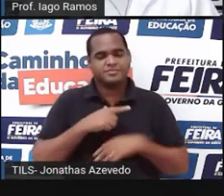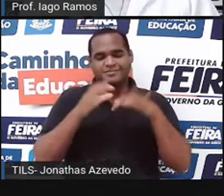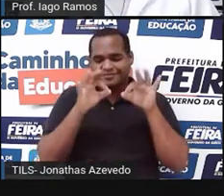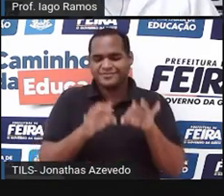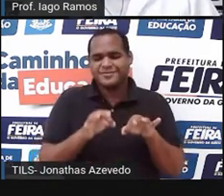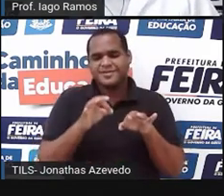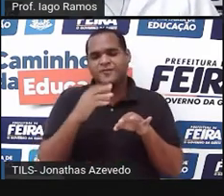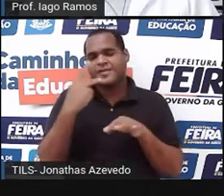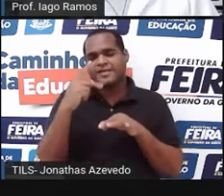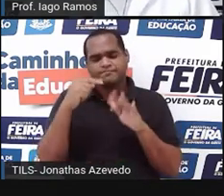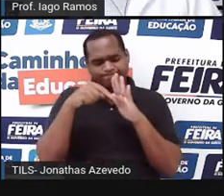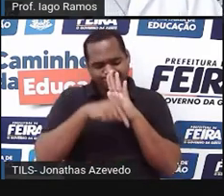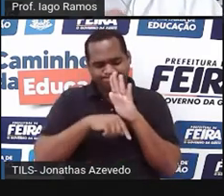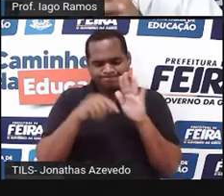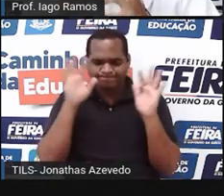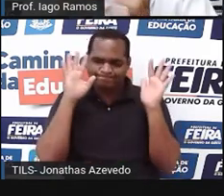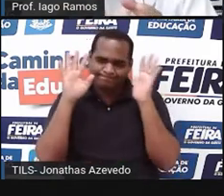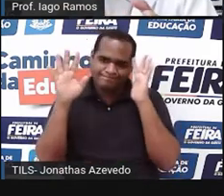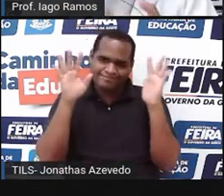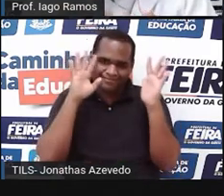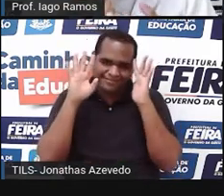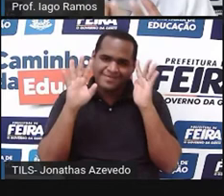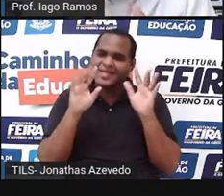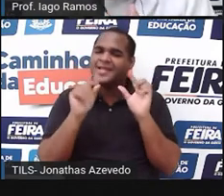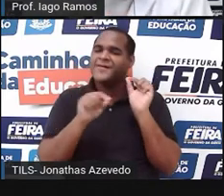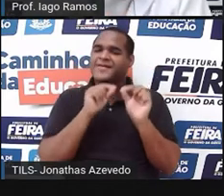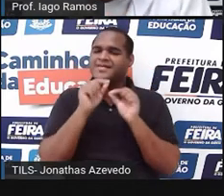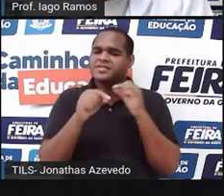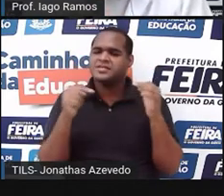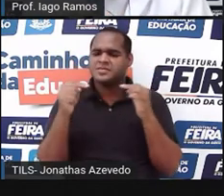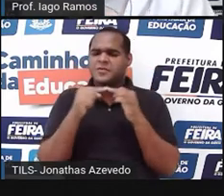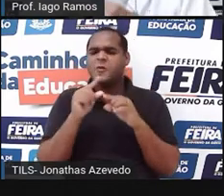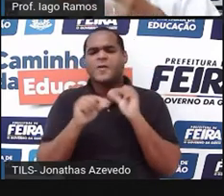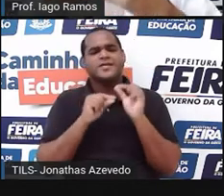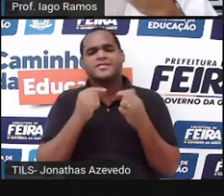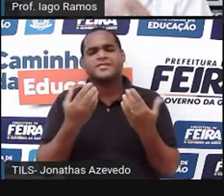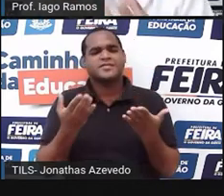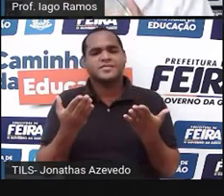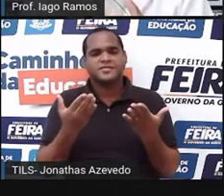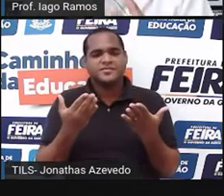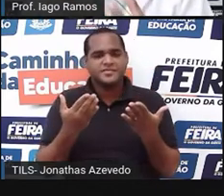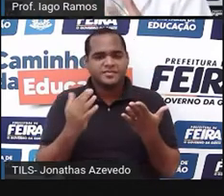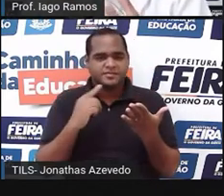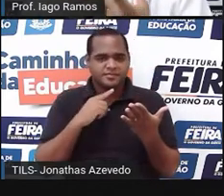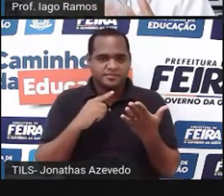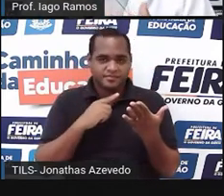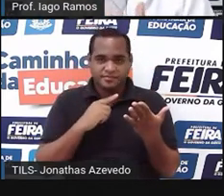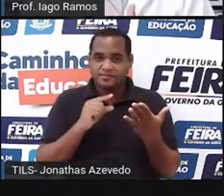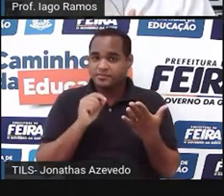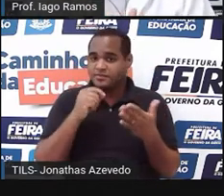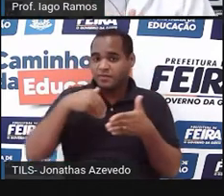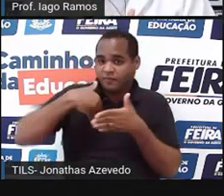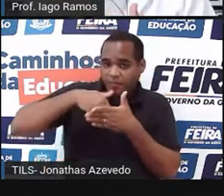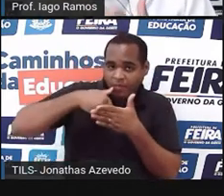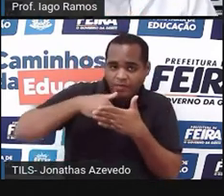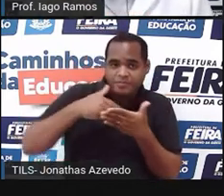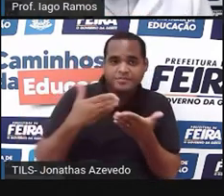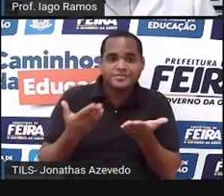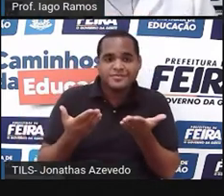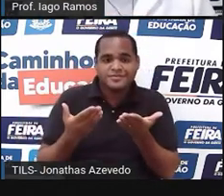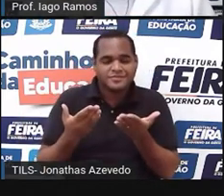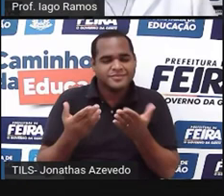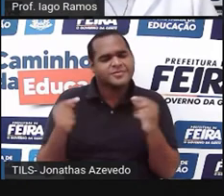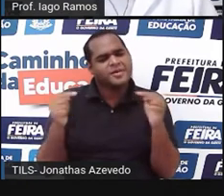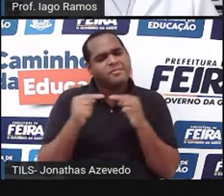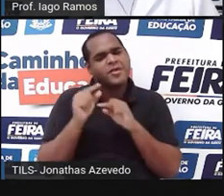deve estar se perguntando assim. Mas o que é que tem a ver, professor? Esse negócio aí do futebol com